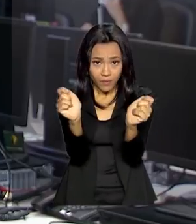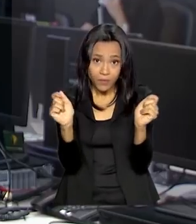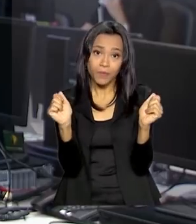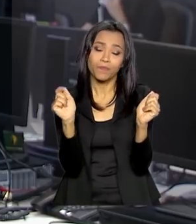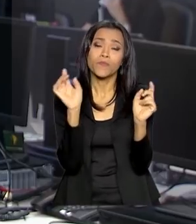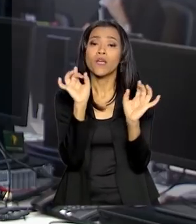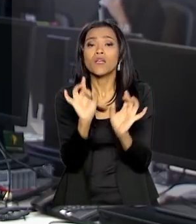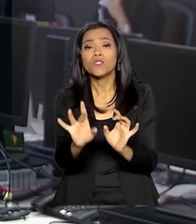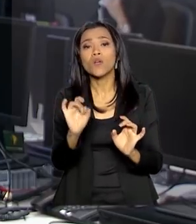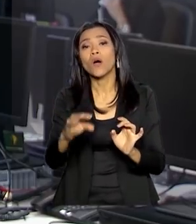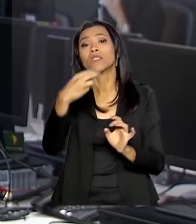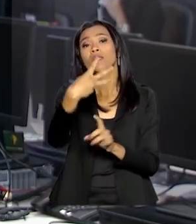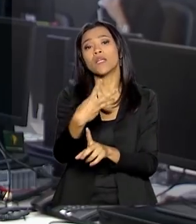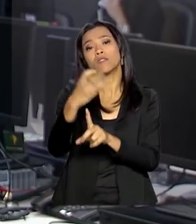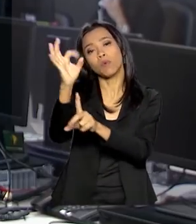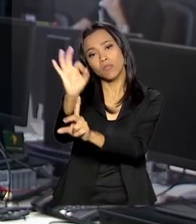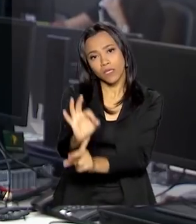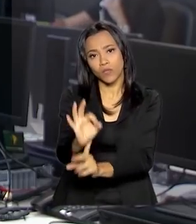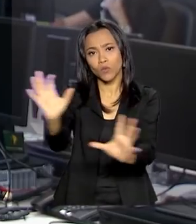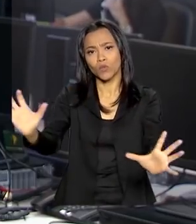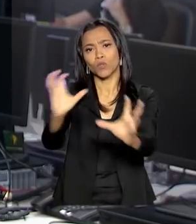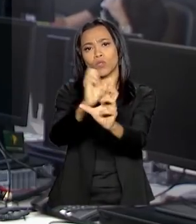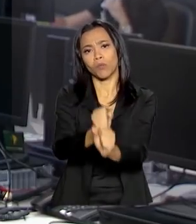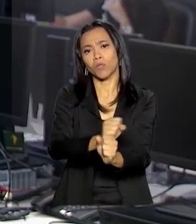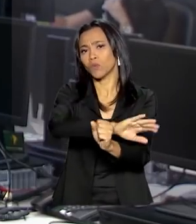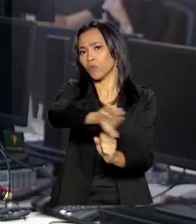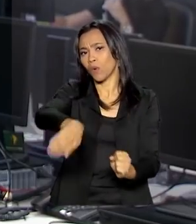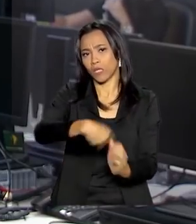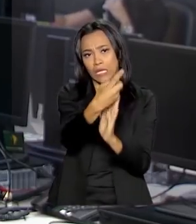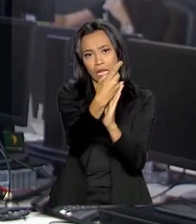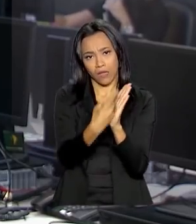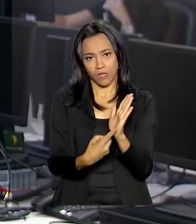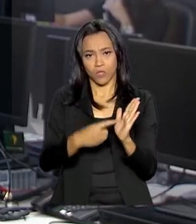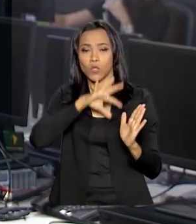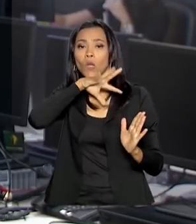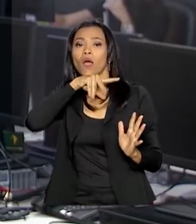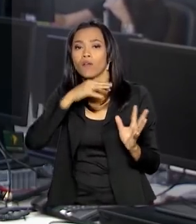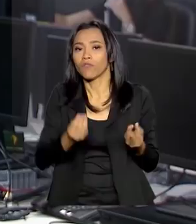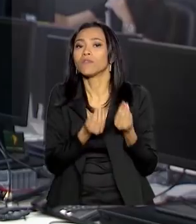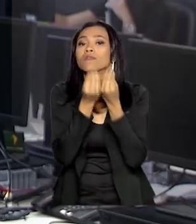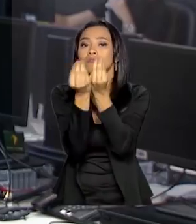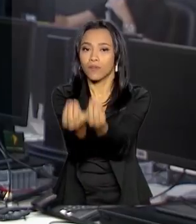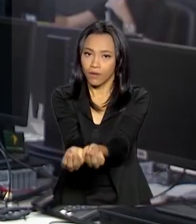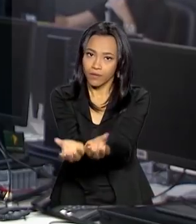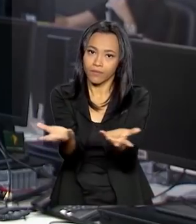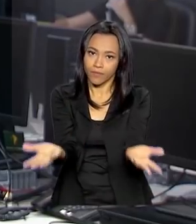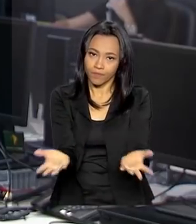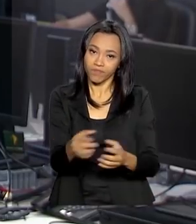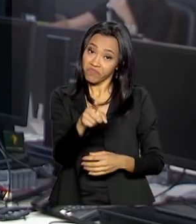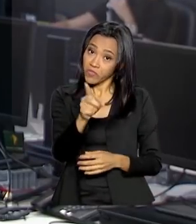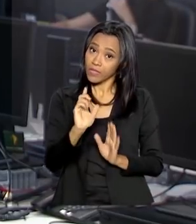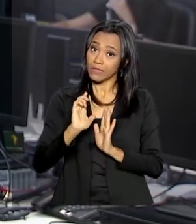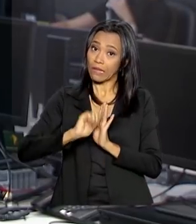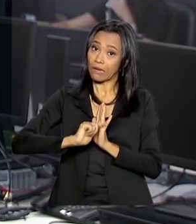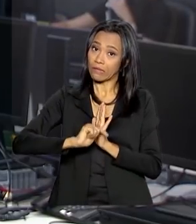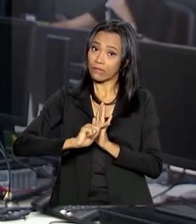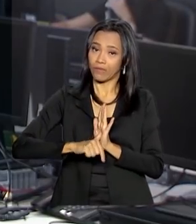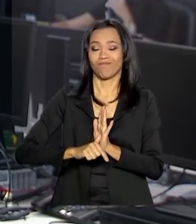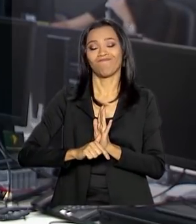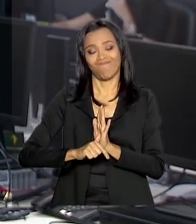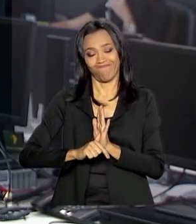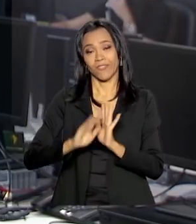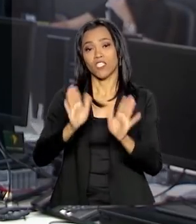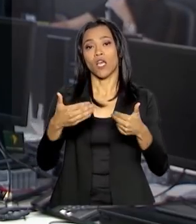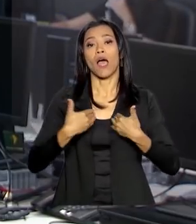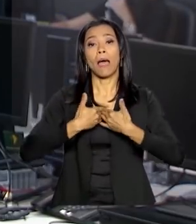Representa apenas 3% do total de declarações entregues à Receita. E atenção atrasadinhos, já está reaberto